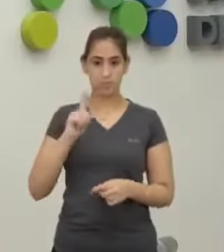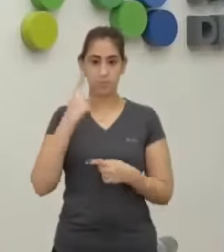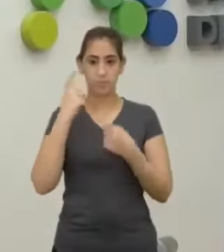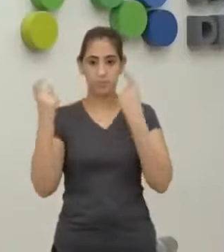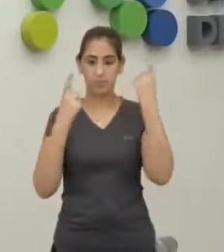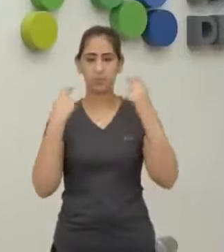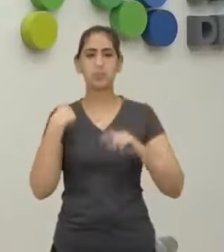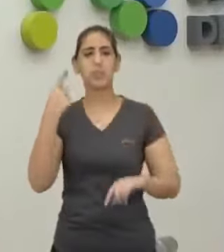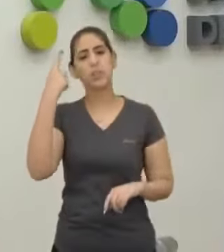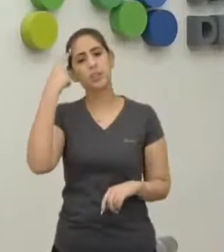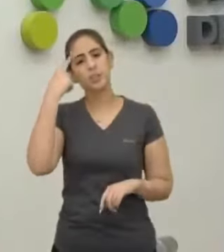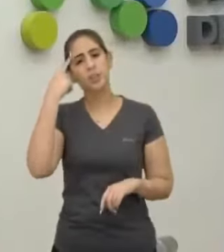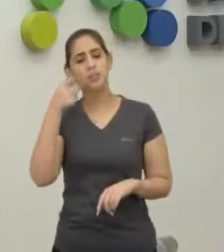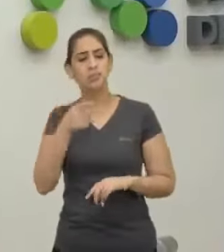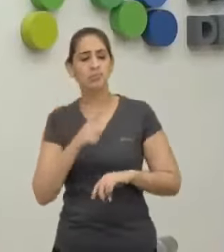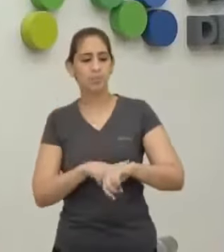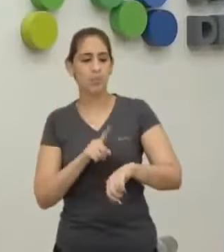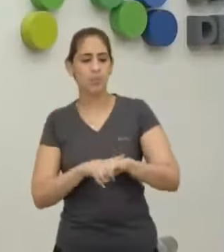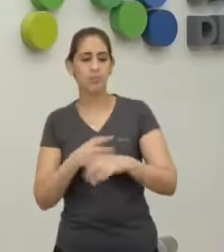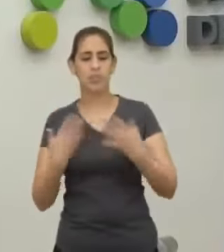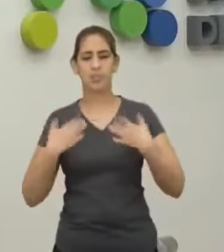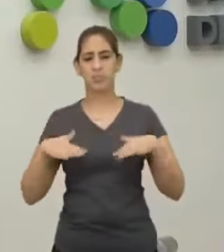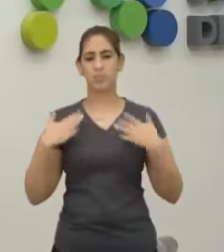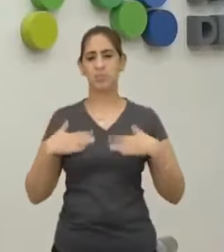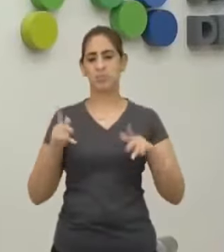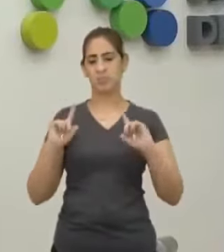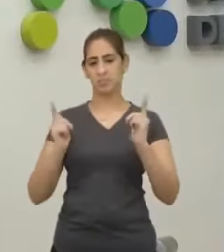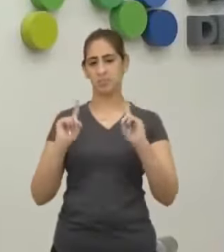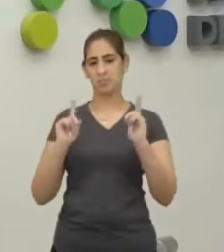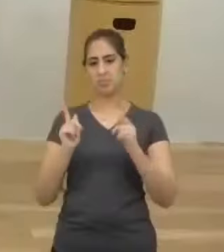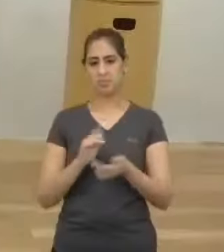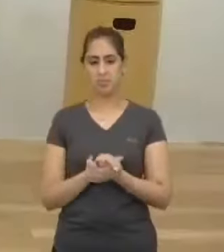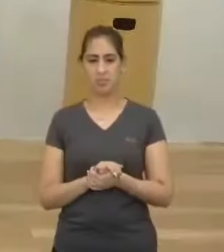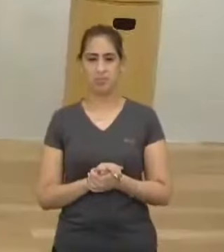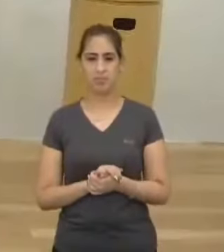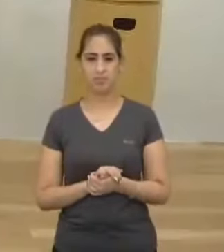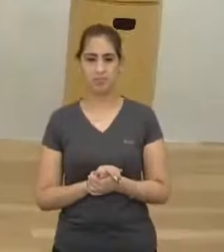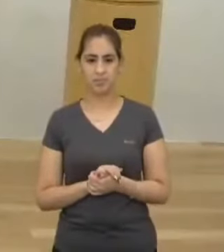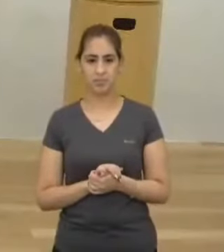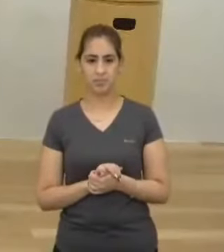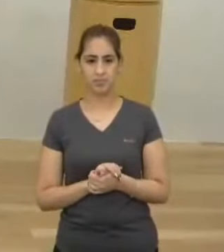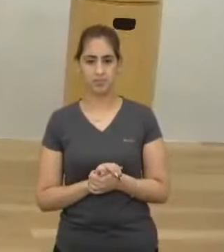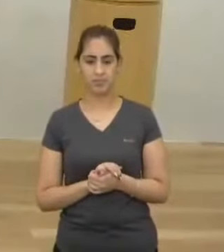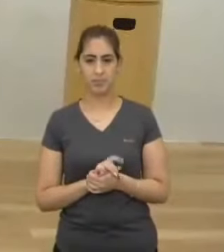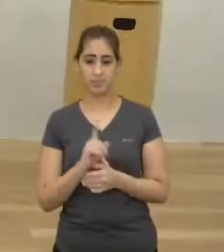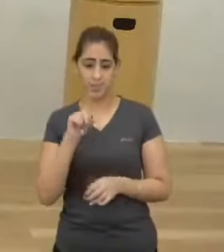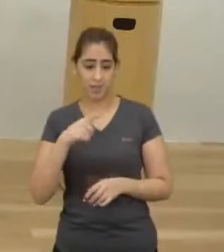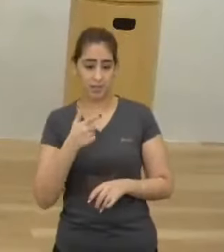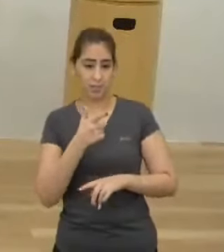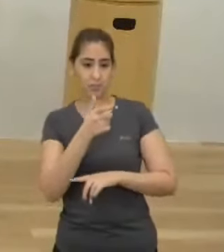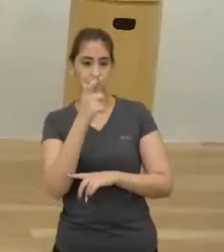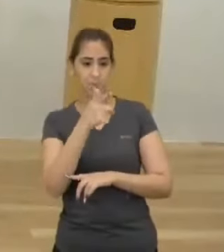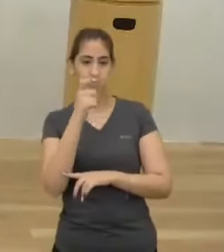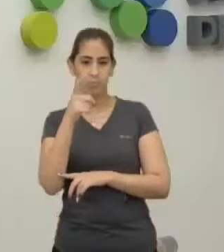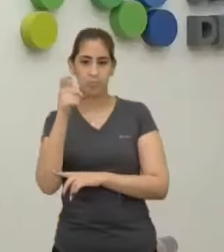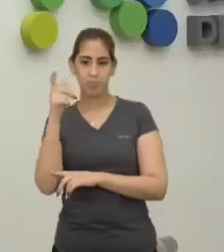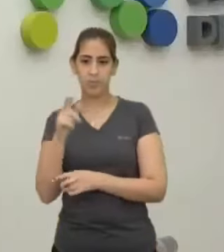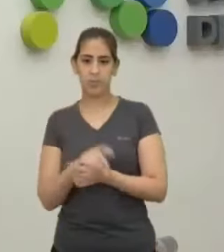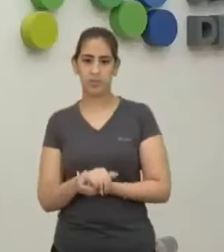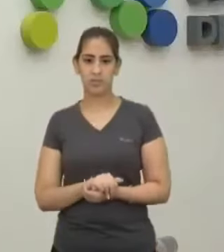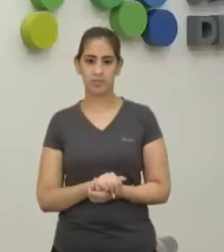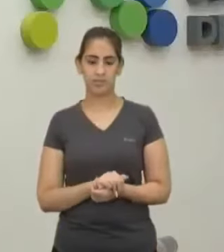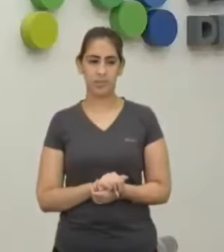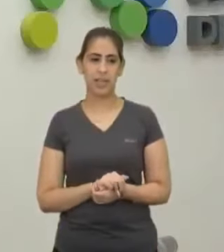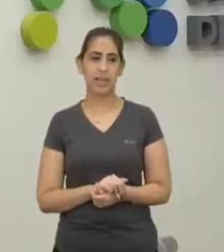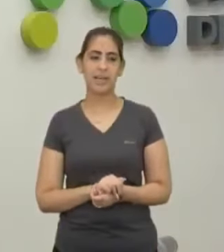Aí você pensa Nossa, ele tá num momento de lazer Você sabe qual é momento de lazer dele? Janas? É a caça Ou seja, não deixa de ser algo